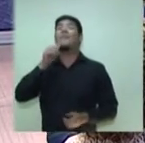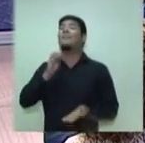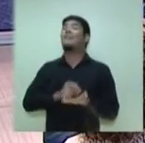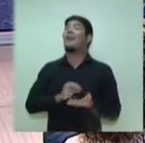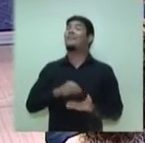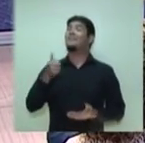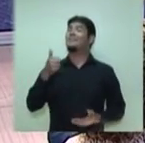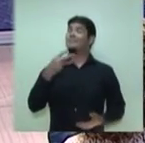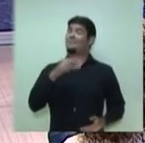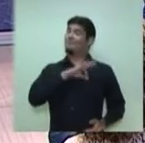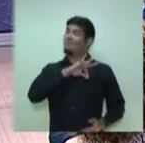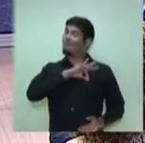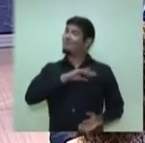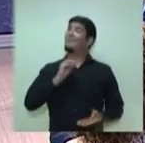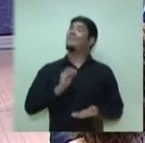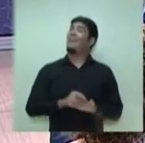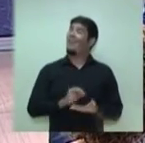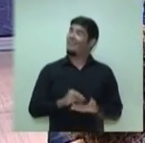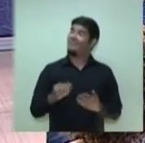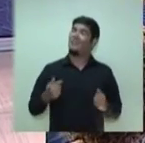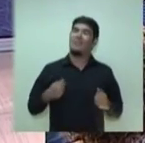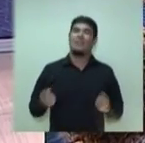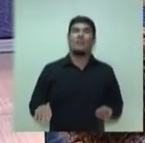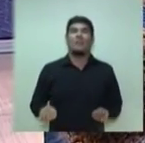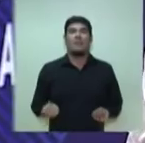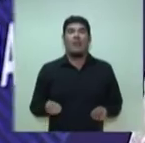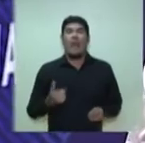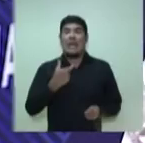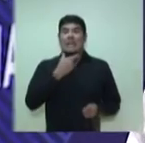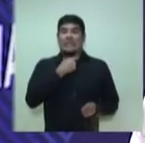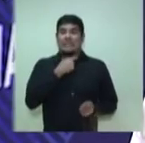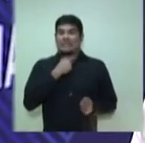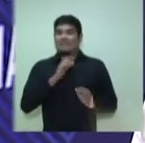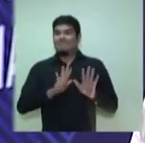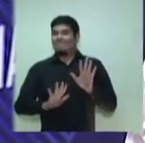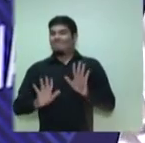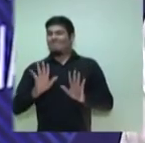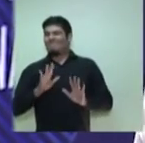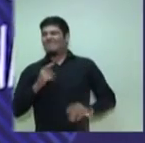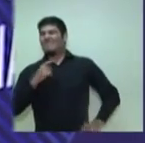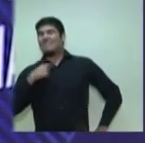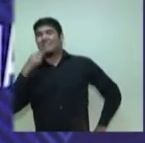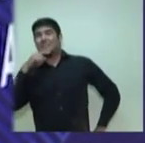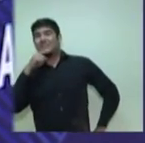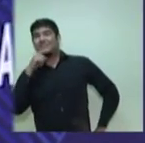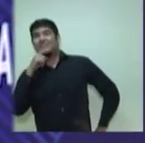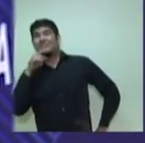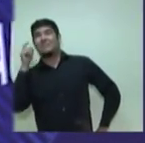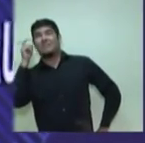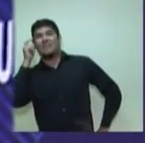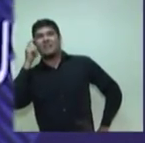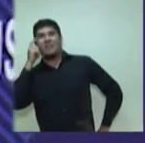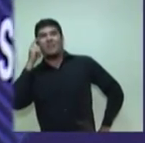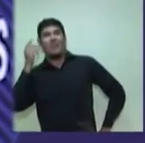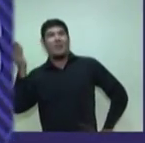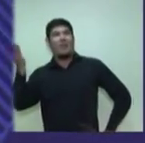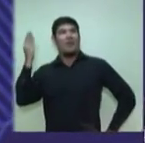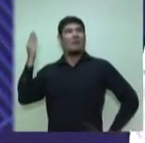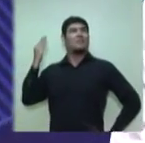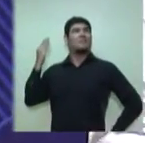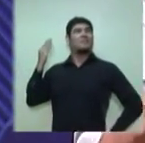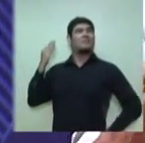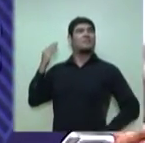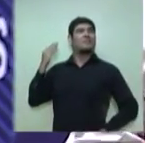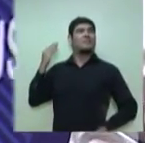Eu tenho muito cuidado e muita cautela. A crise me obrigou a repriorizar, a procurar fazer aquilo que fazia Manaus andar.